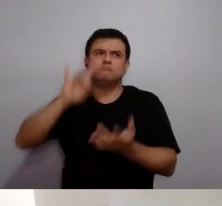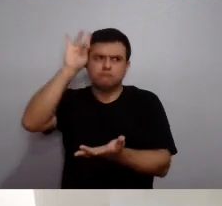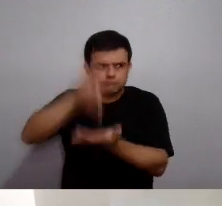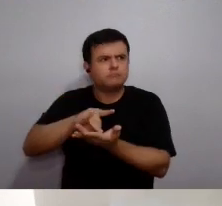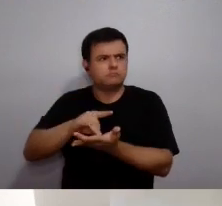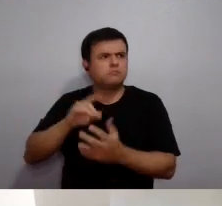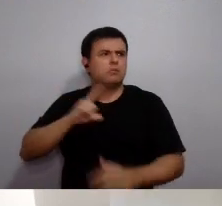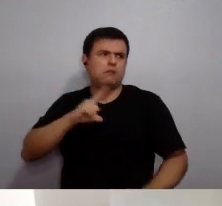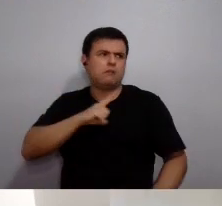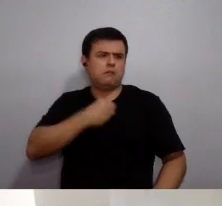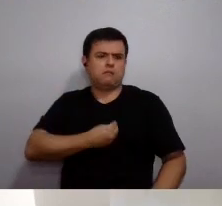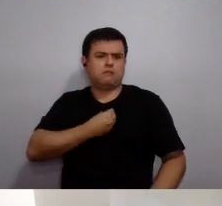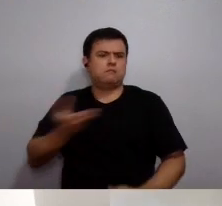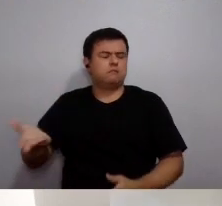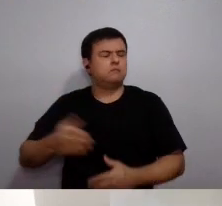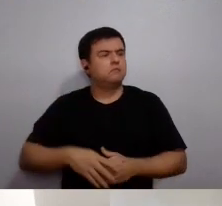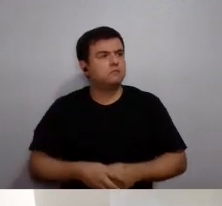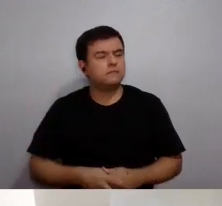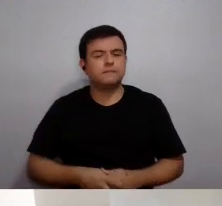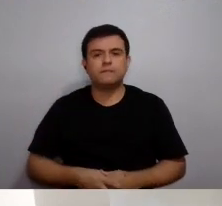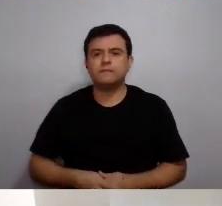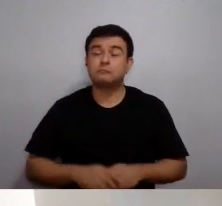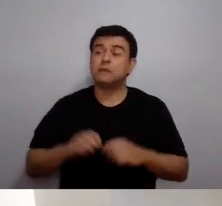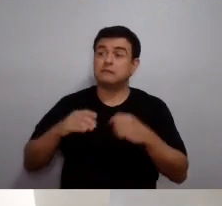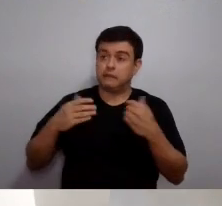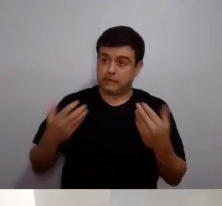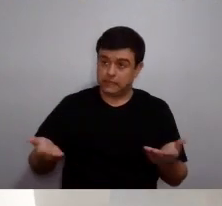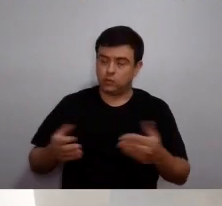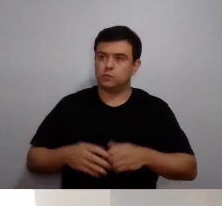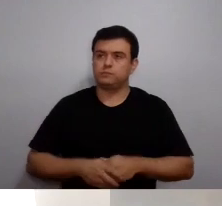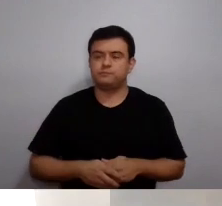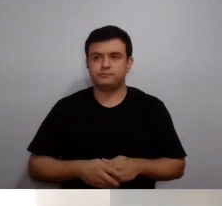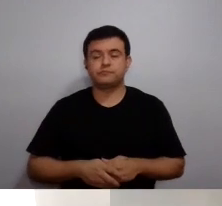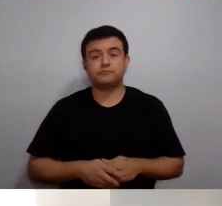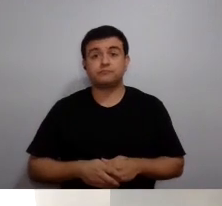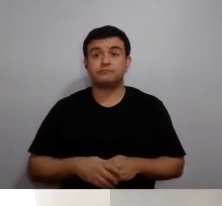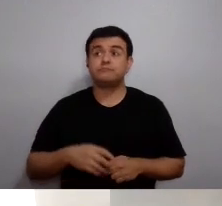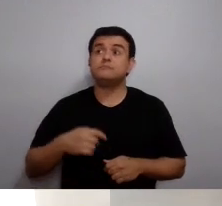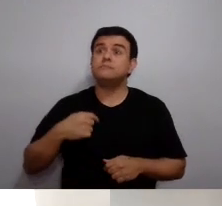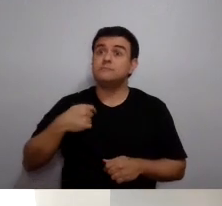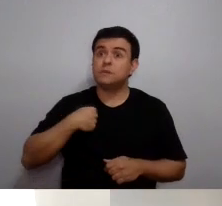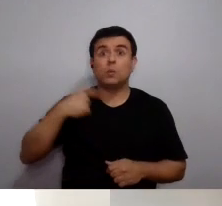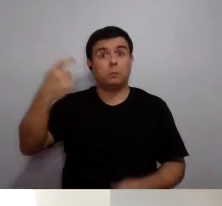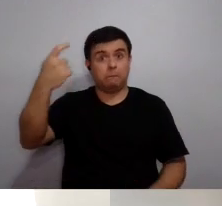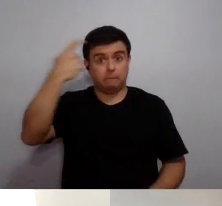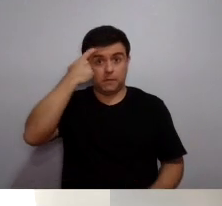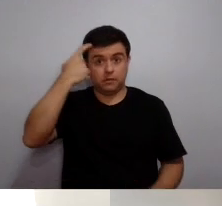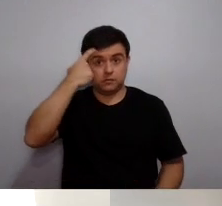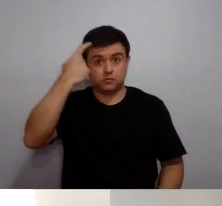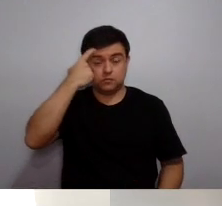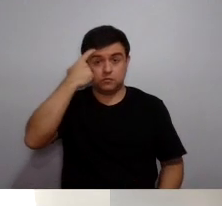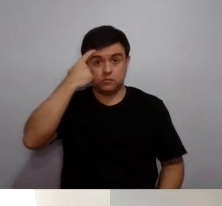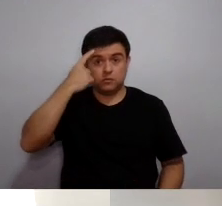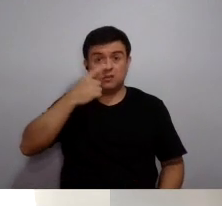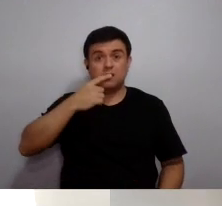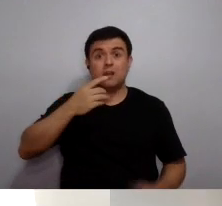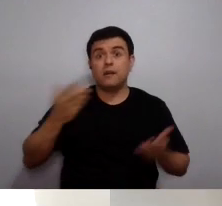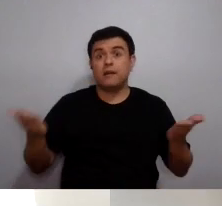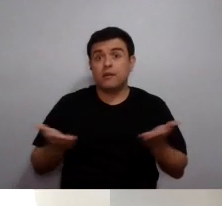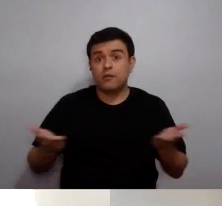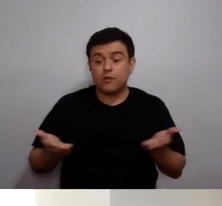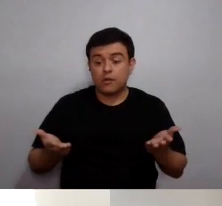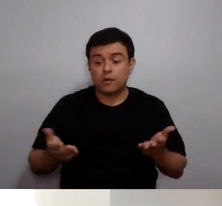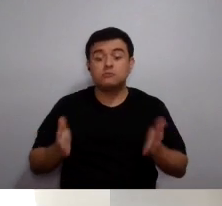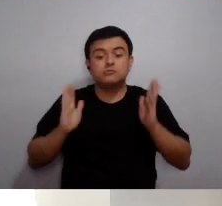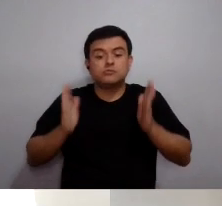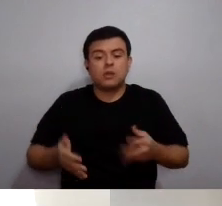outra, de forma diferente, mas acontecendo, né. Pois então, André, eu penso que nós já estamos vivendo um